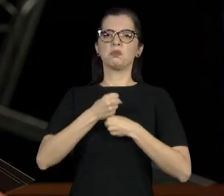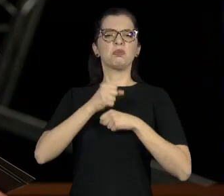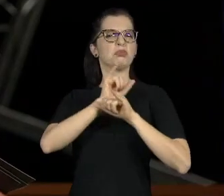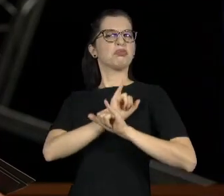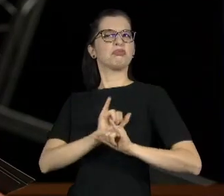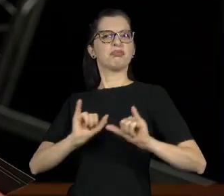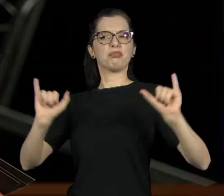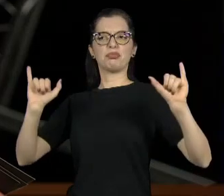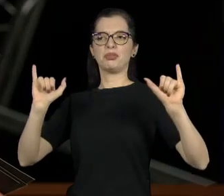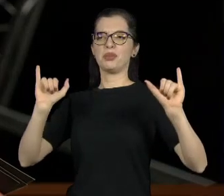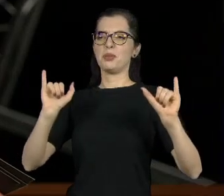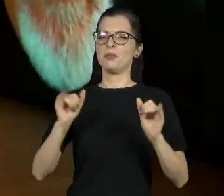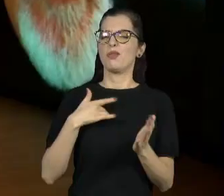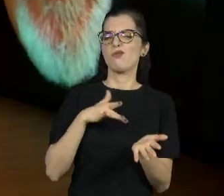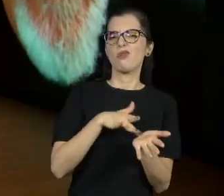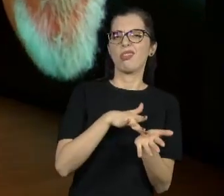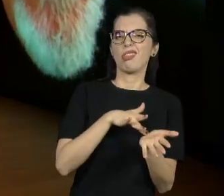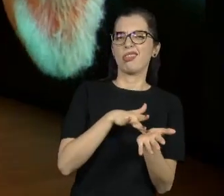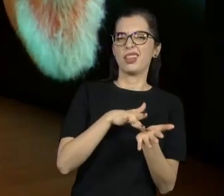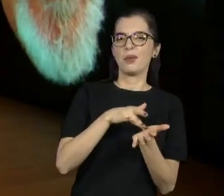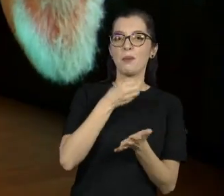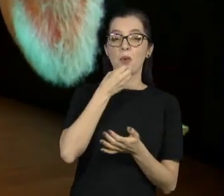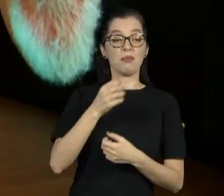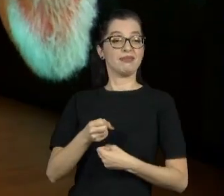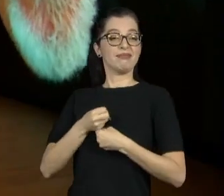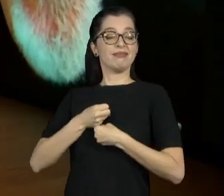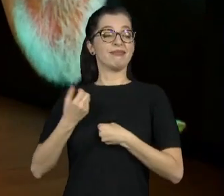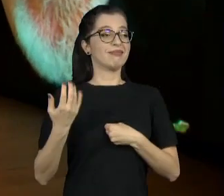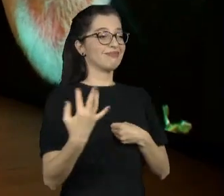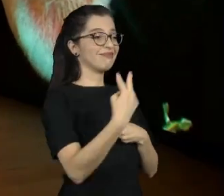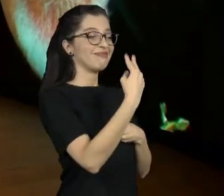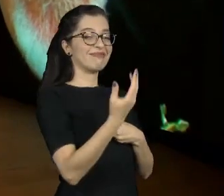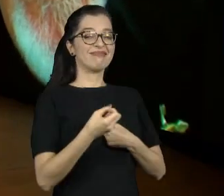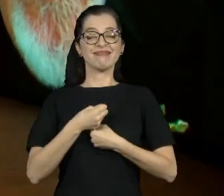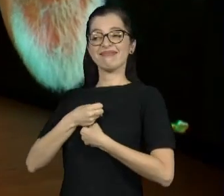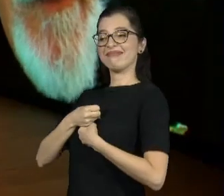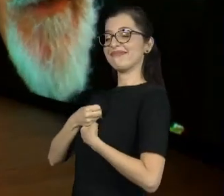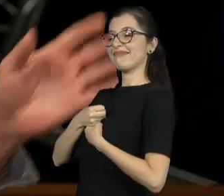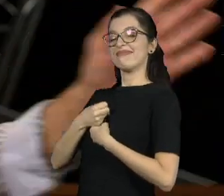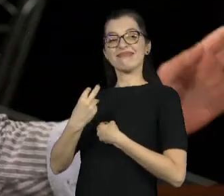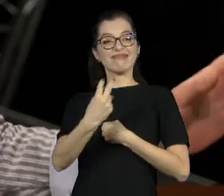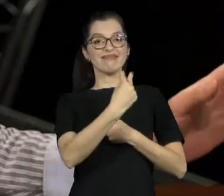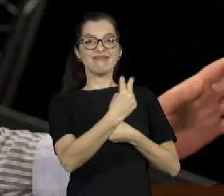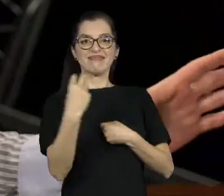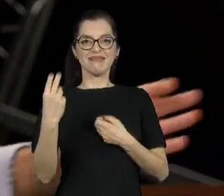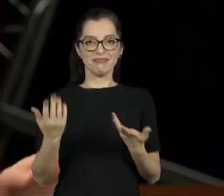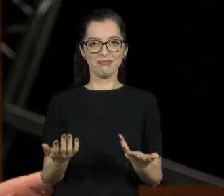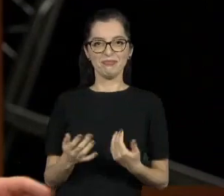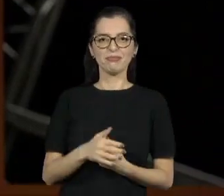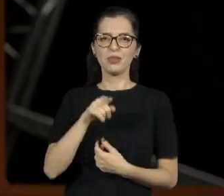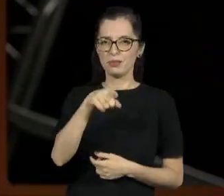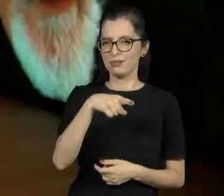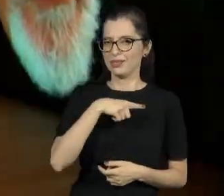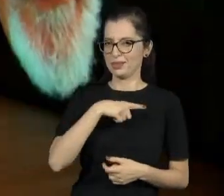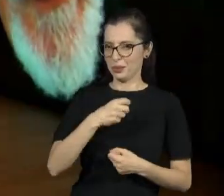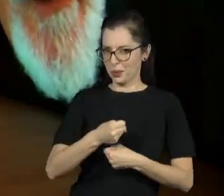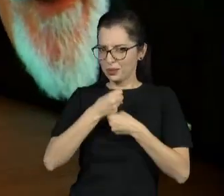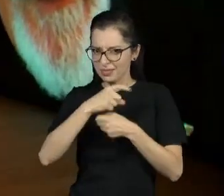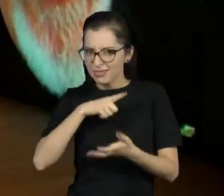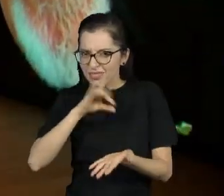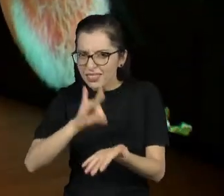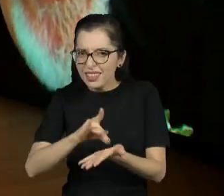bom, tá bom. Então, eu peguei e levei o Oscar para mim. Então, você tem o Oscar. Tem,